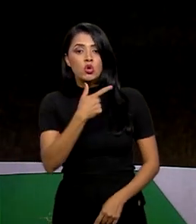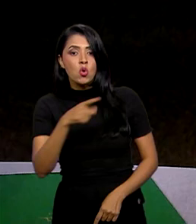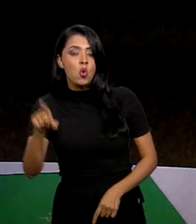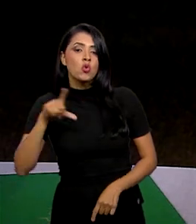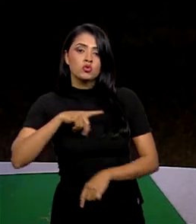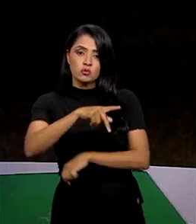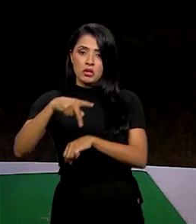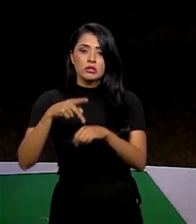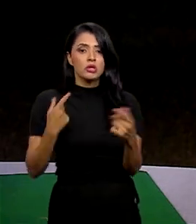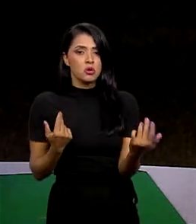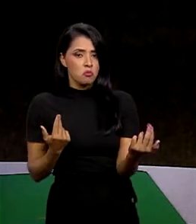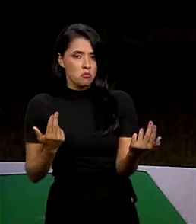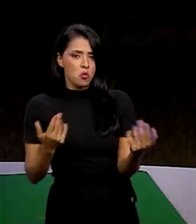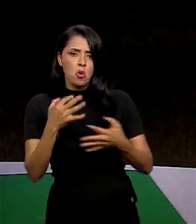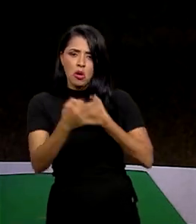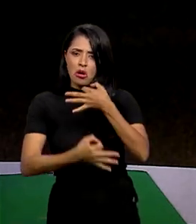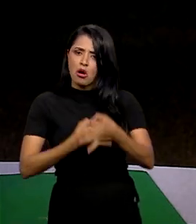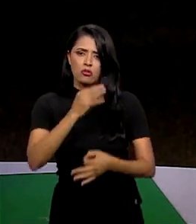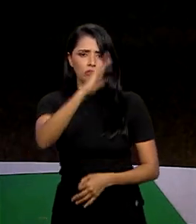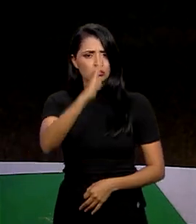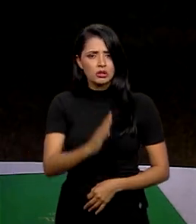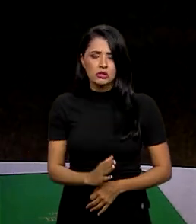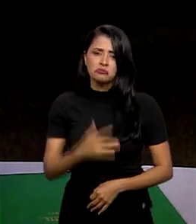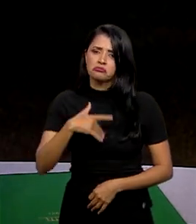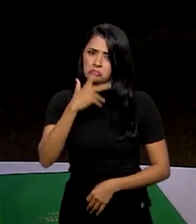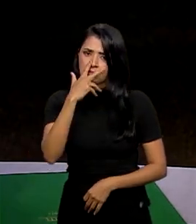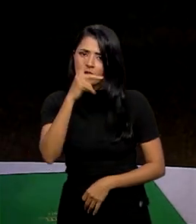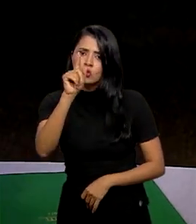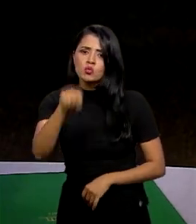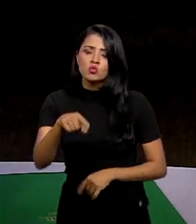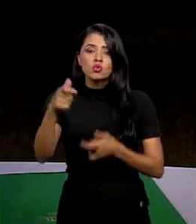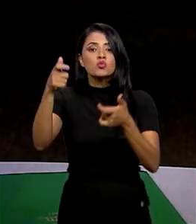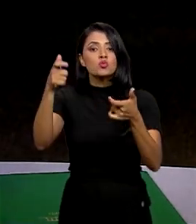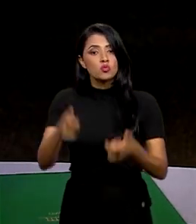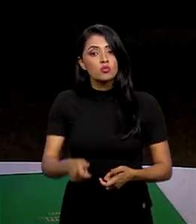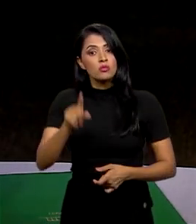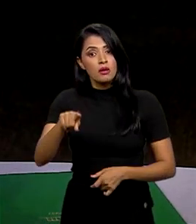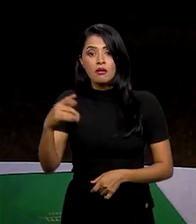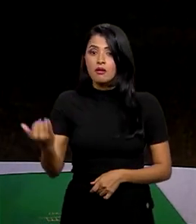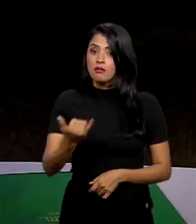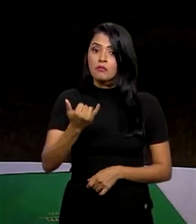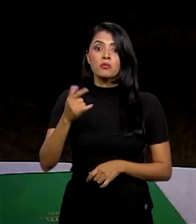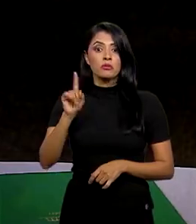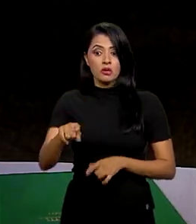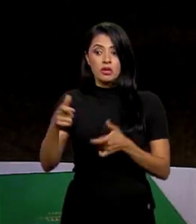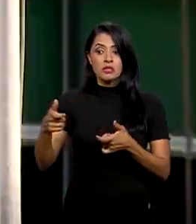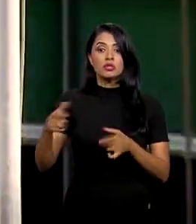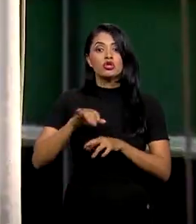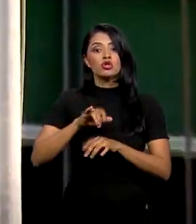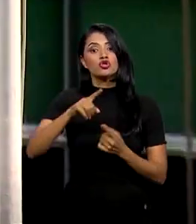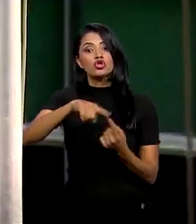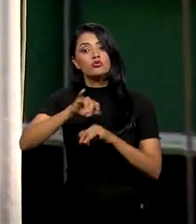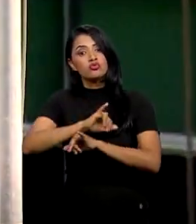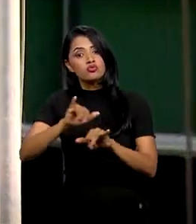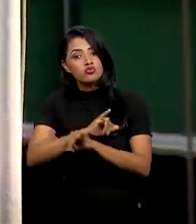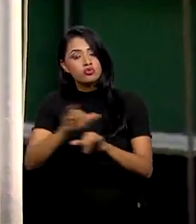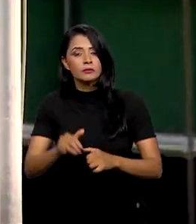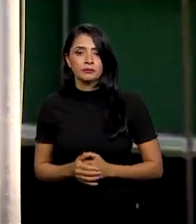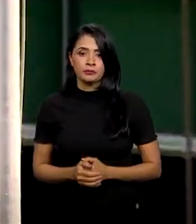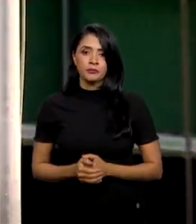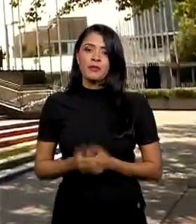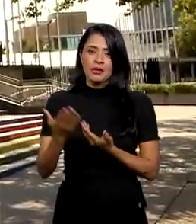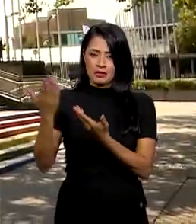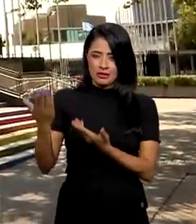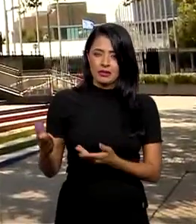que têm atitude parecida com a brasileira. Eu acho que o local é ideal para esse tipo de divulgação. Mauro Vieira também